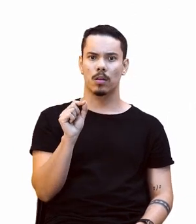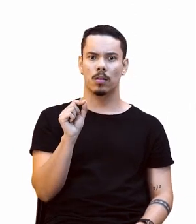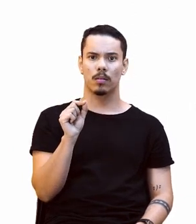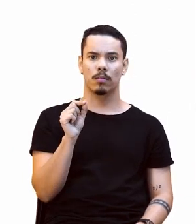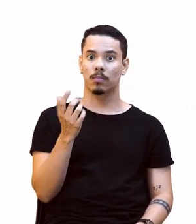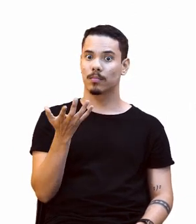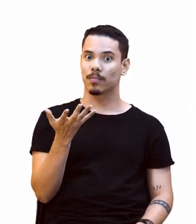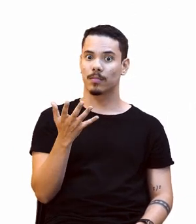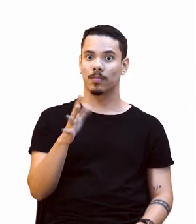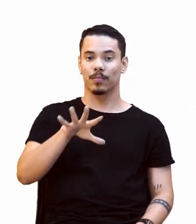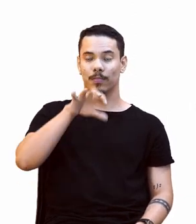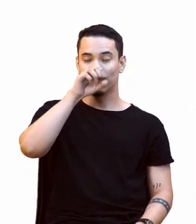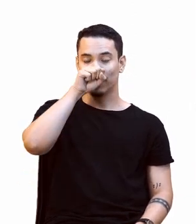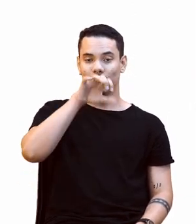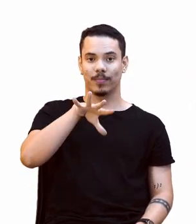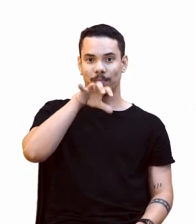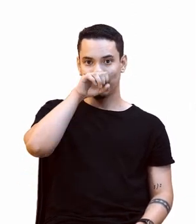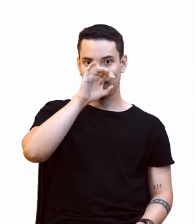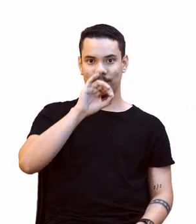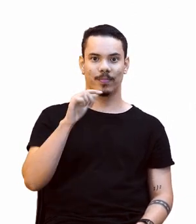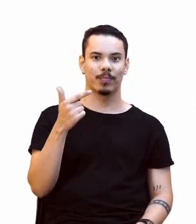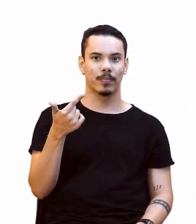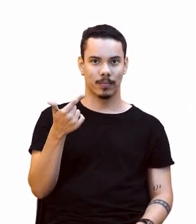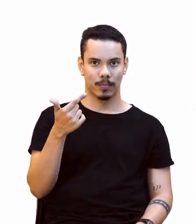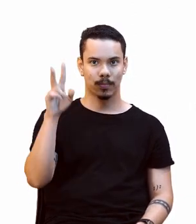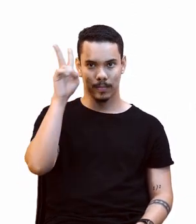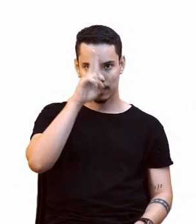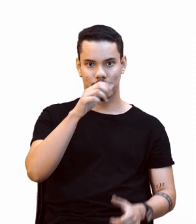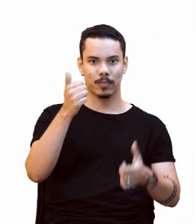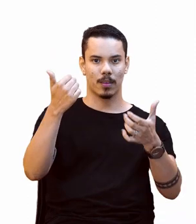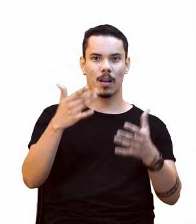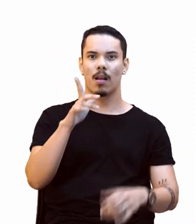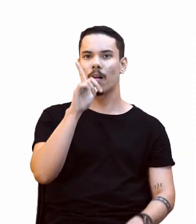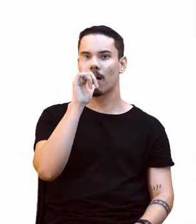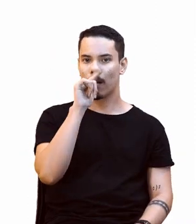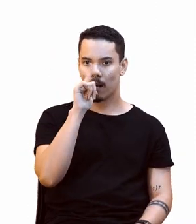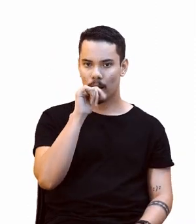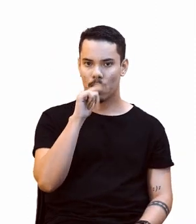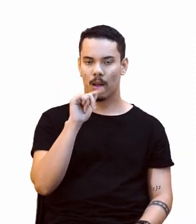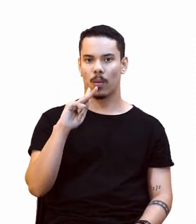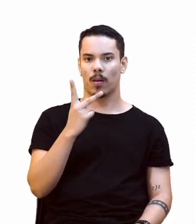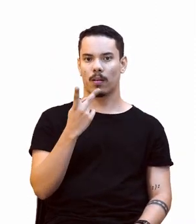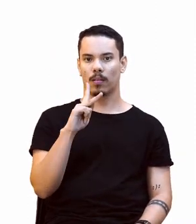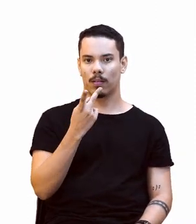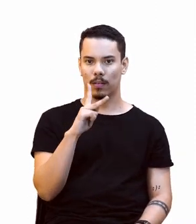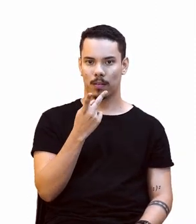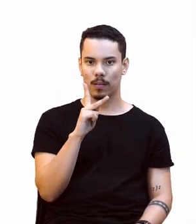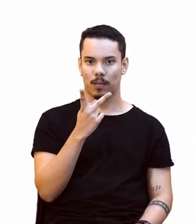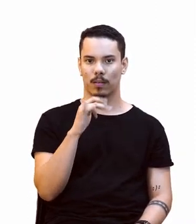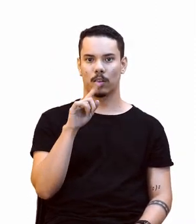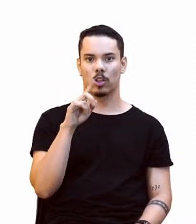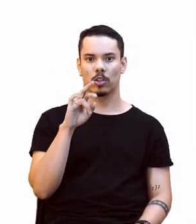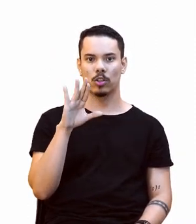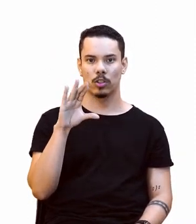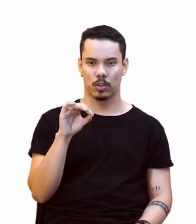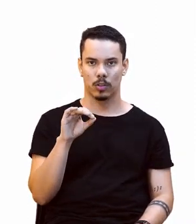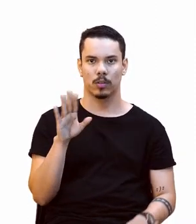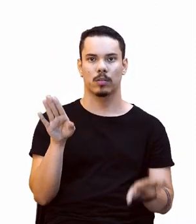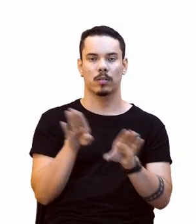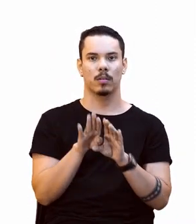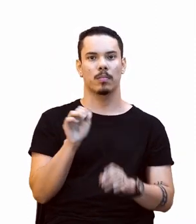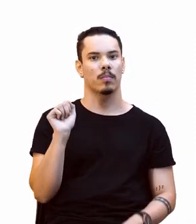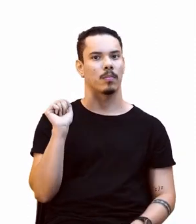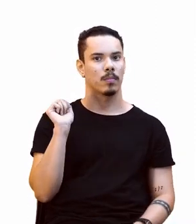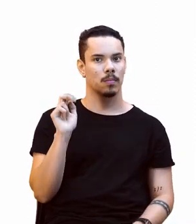Lembra que eu falei que o talho disse que vem da água, que tem o oxigênio, o hidrogênio, né? E tem também a questão do ar.